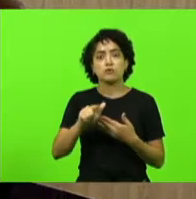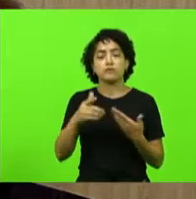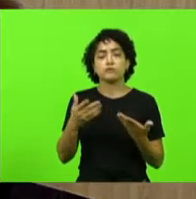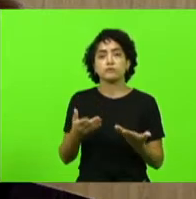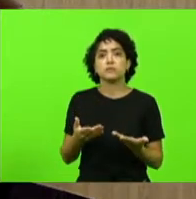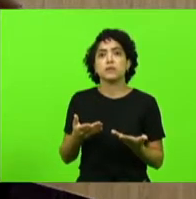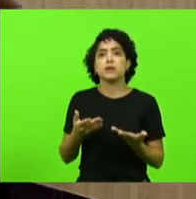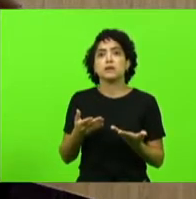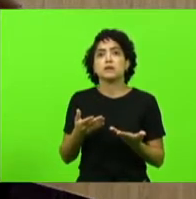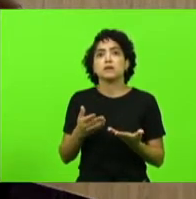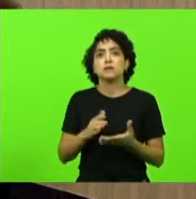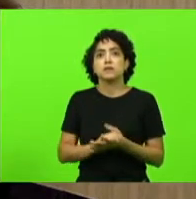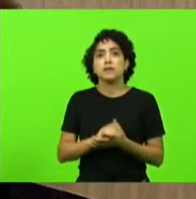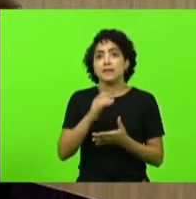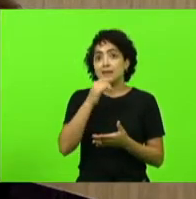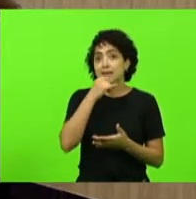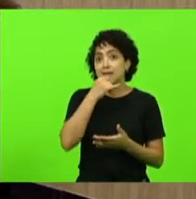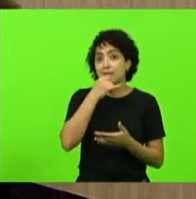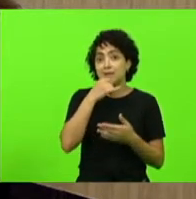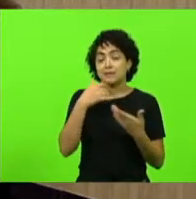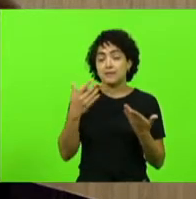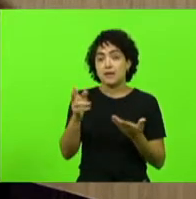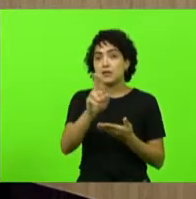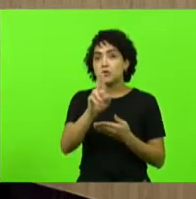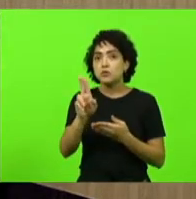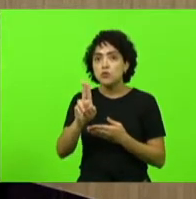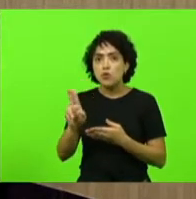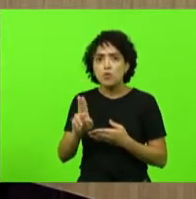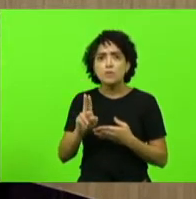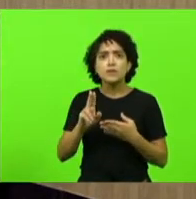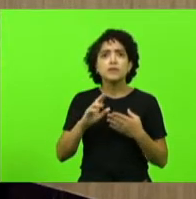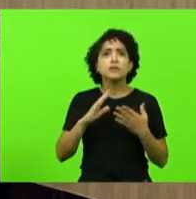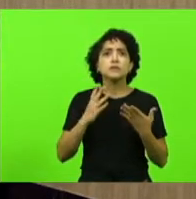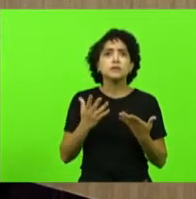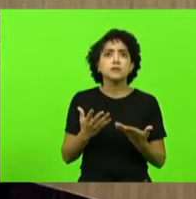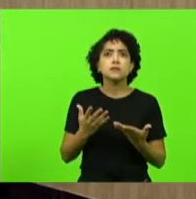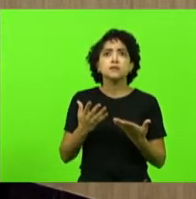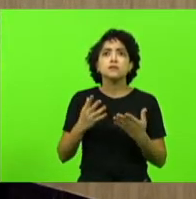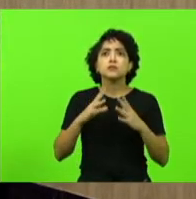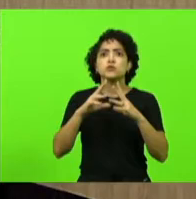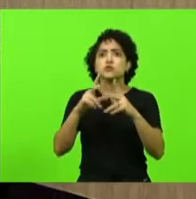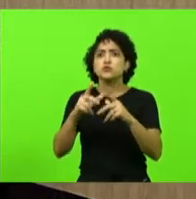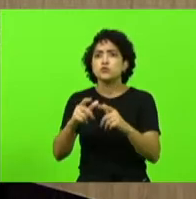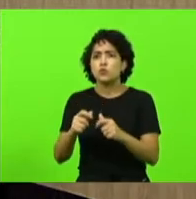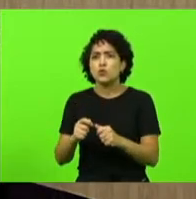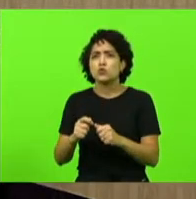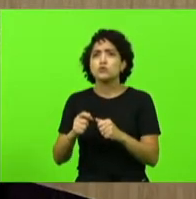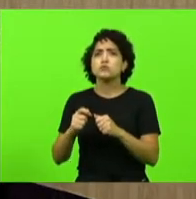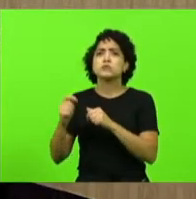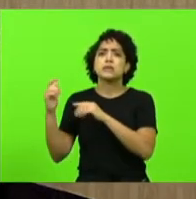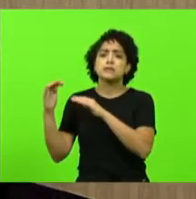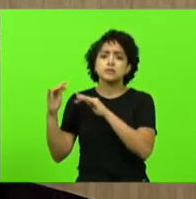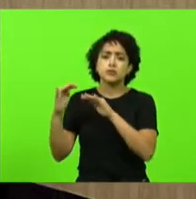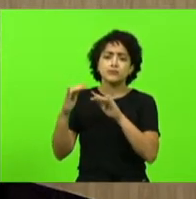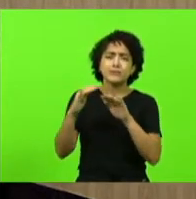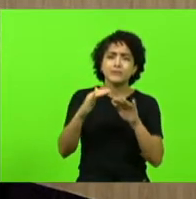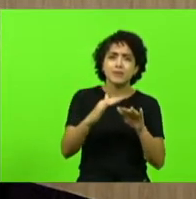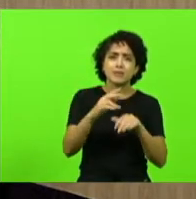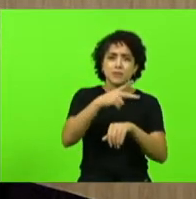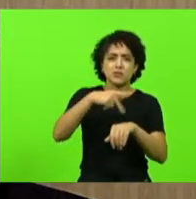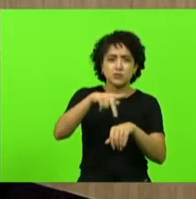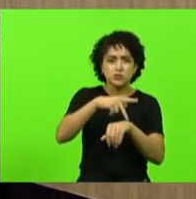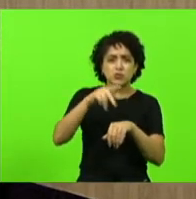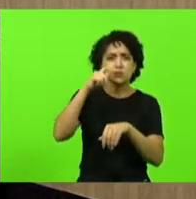em nome de toda a nossa imigração ucraniana que temos em Santa Catarina quero